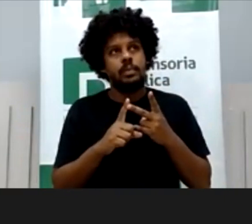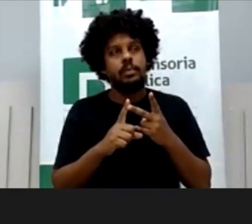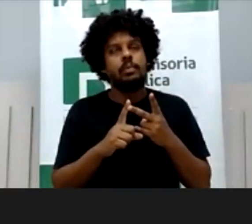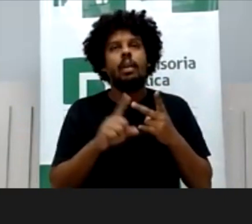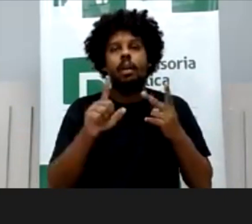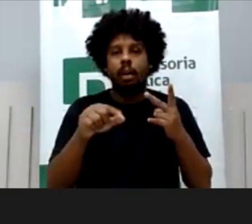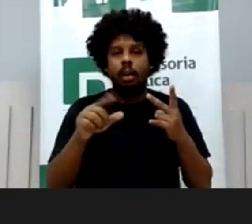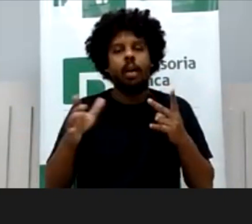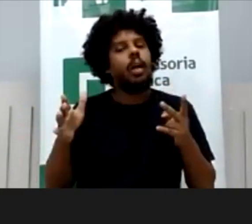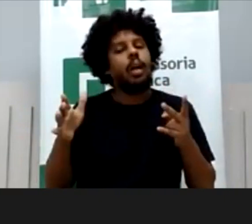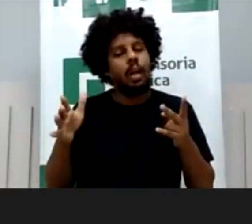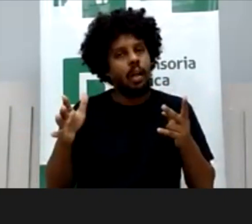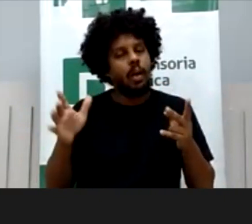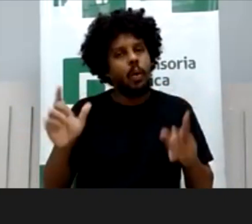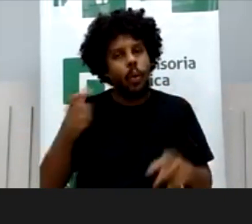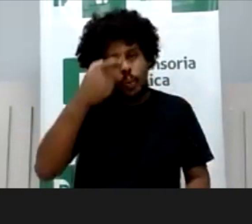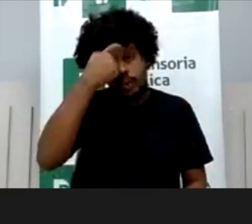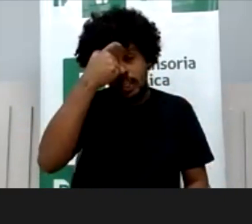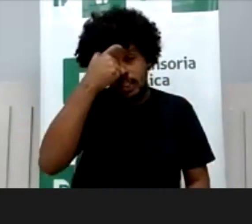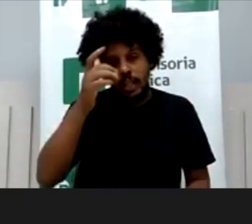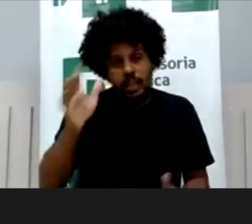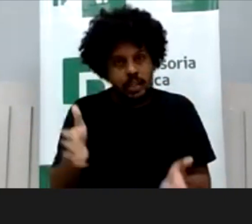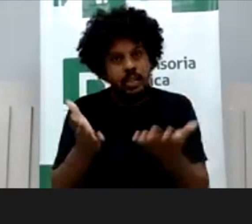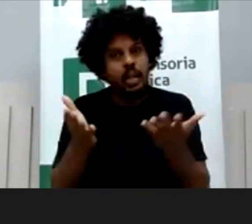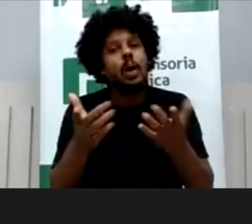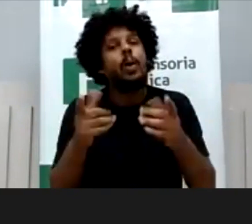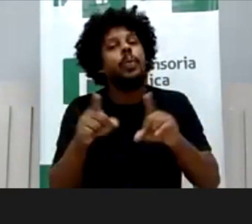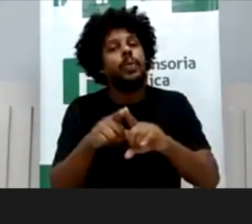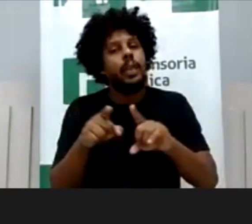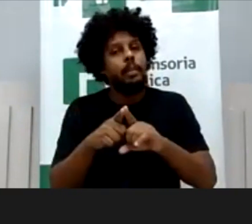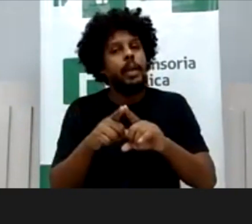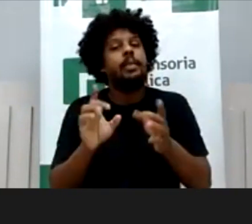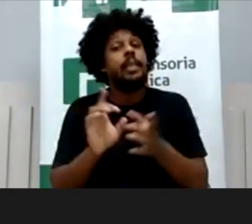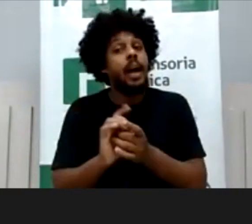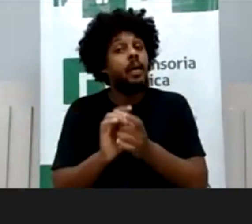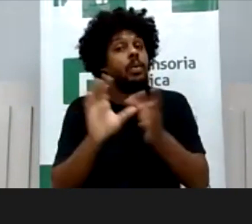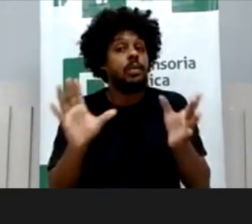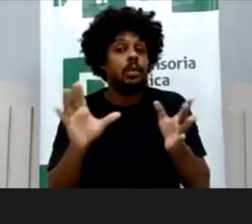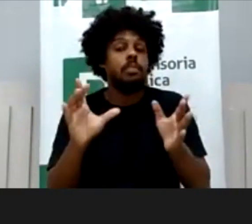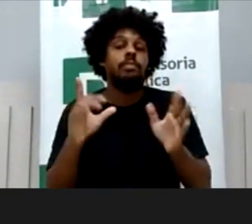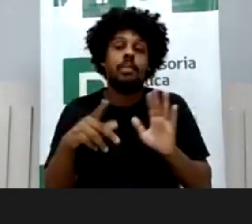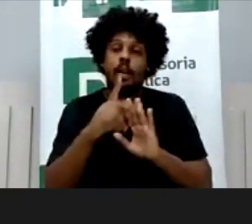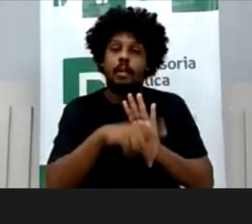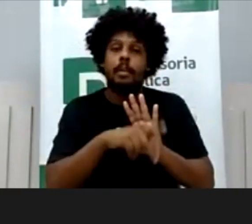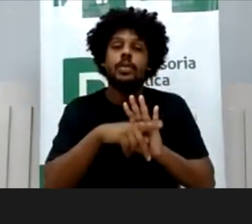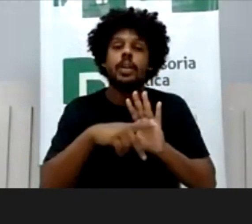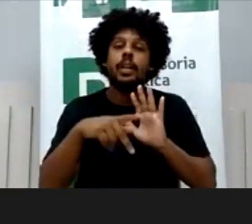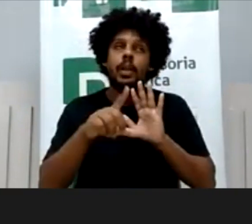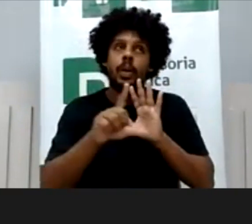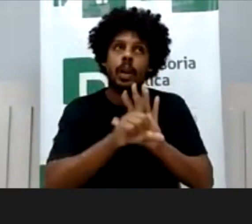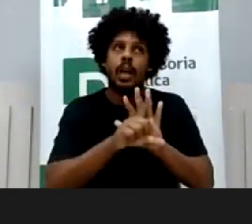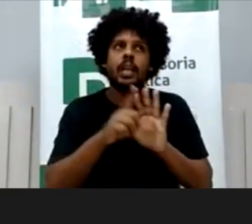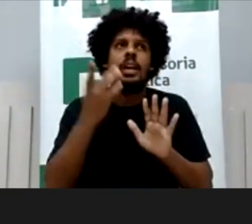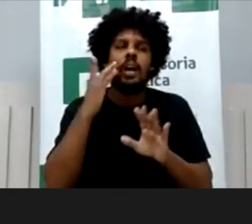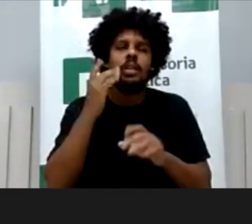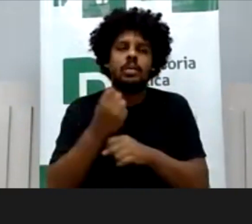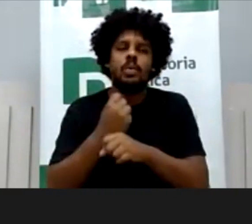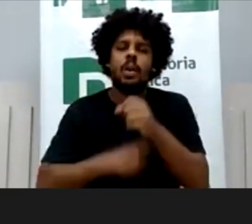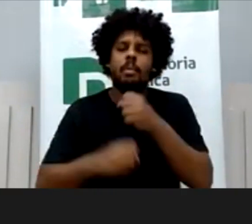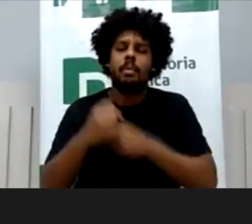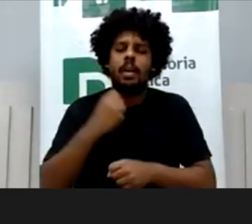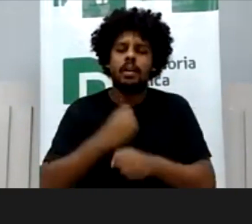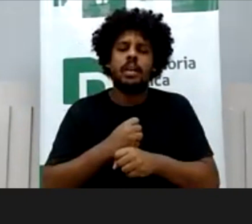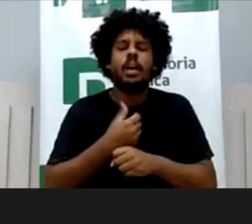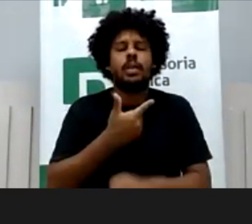conscientização e da autorização, né, então o projeto de lei está aqui, eu acho que de 2023, foi do ano passado, por